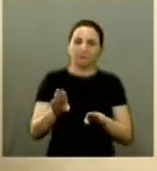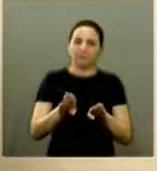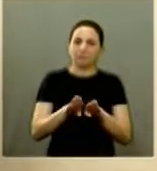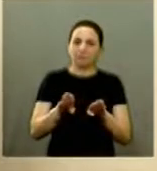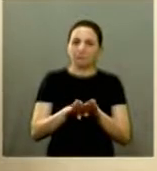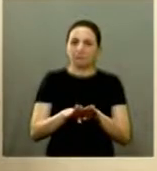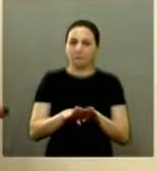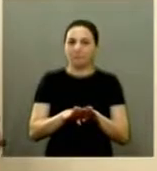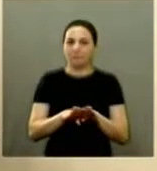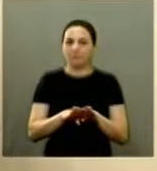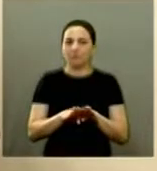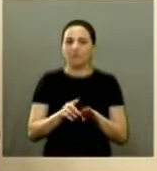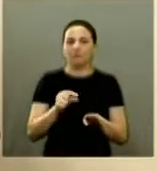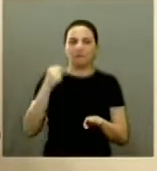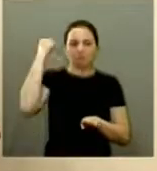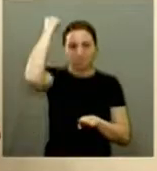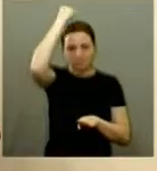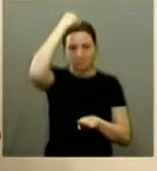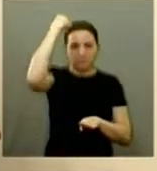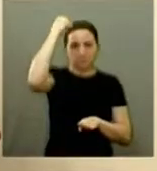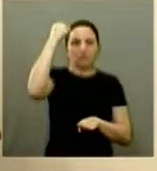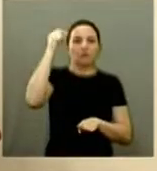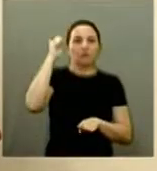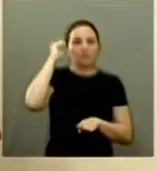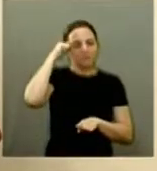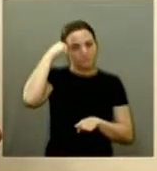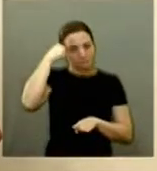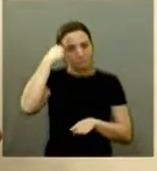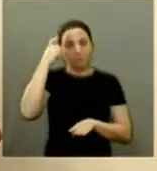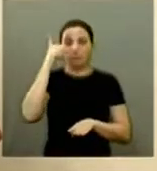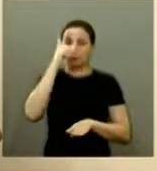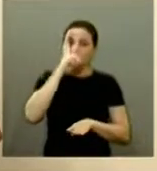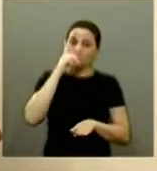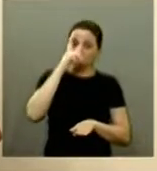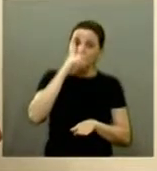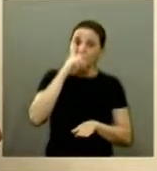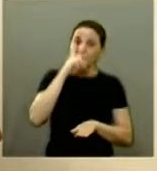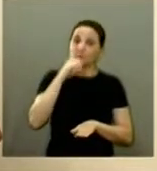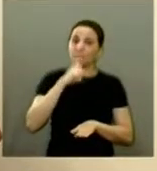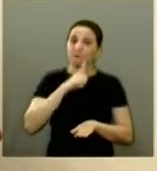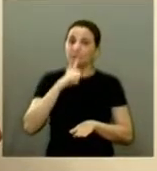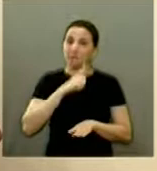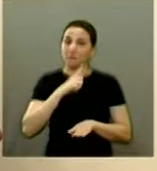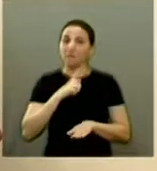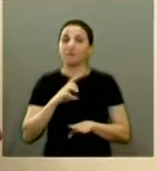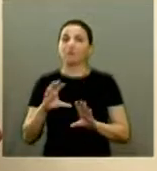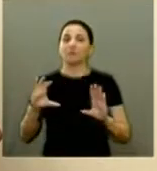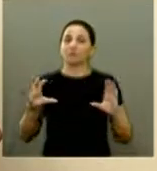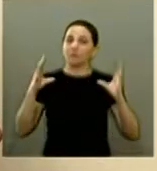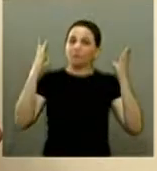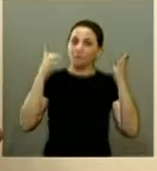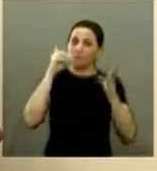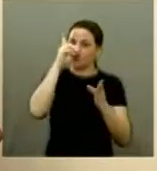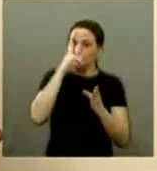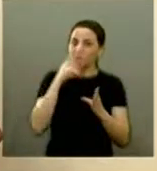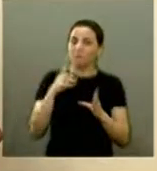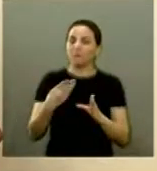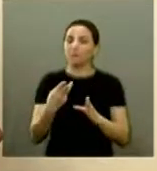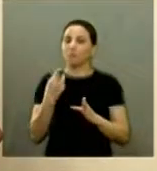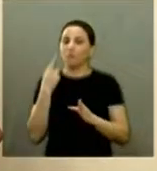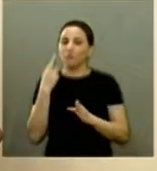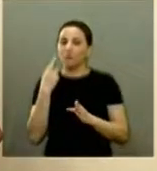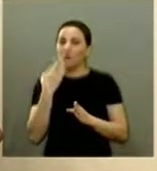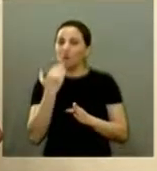a nossa senhora aparecida né que estive lá no domingo foi teve que hermesse sexto sábado domingo domingo tivemos o almoço